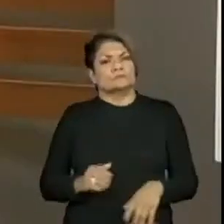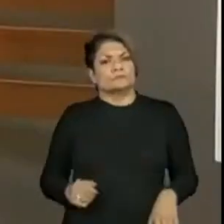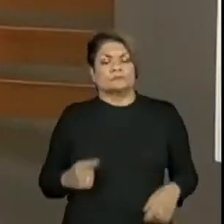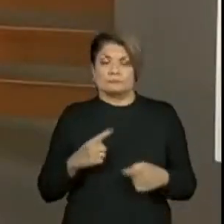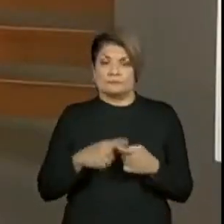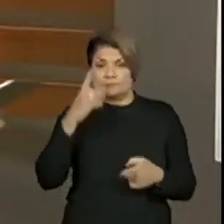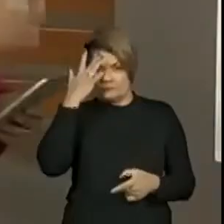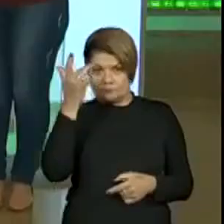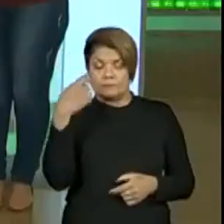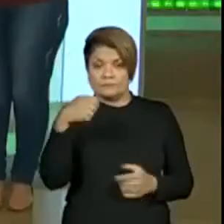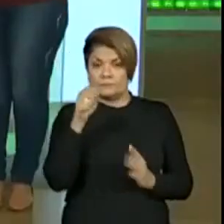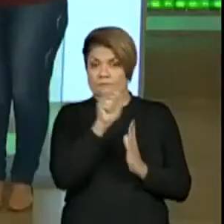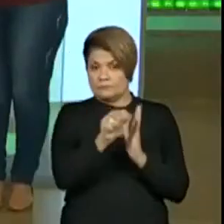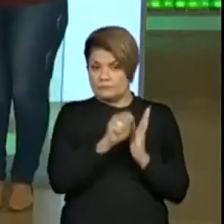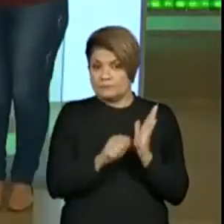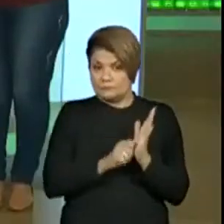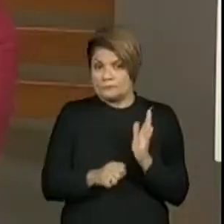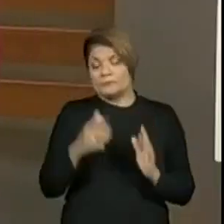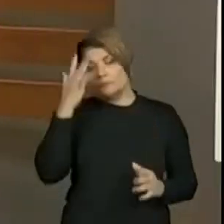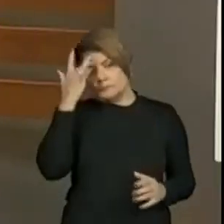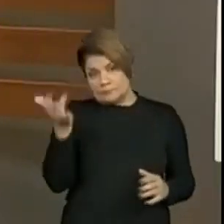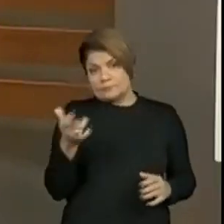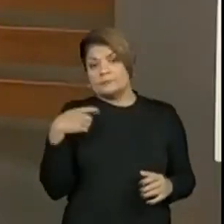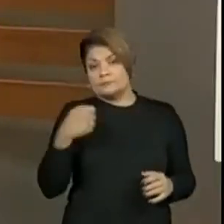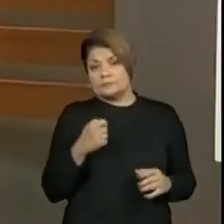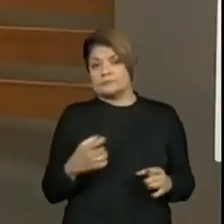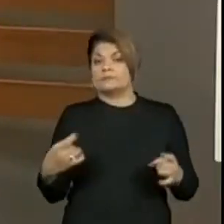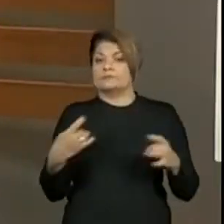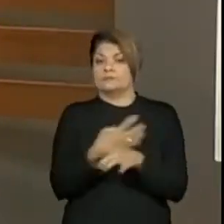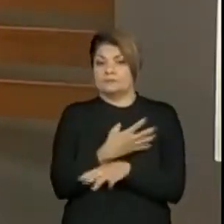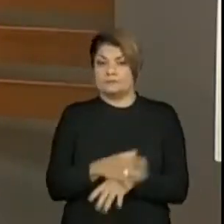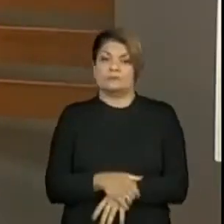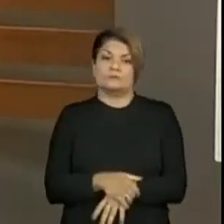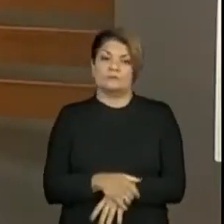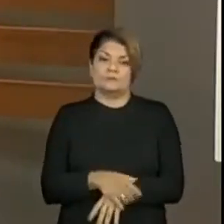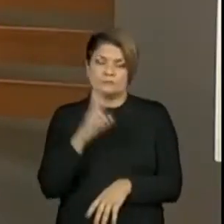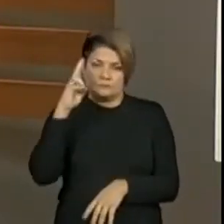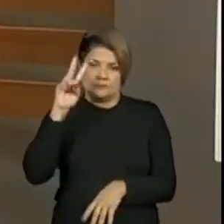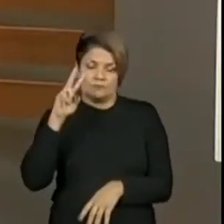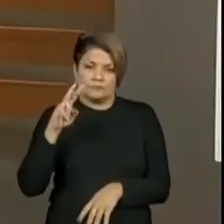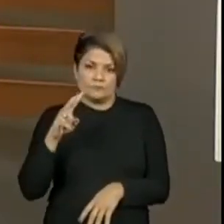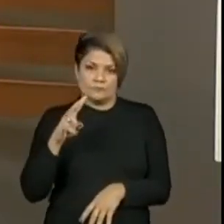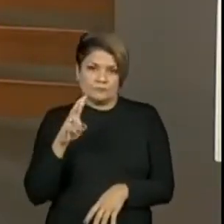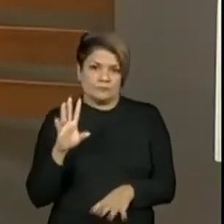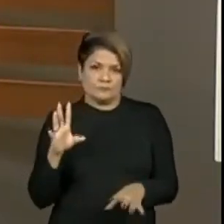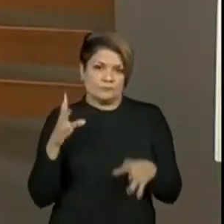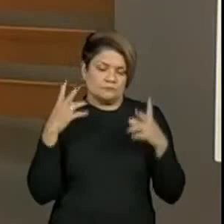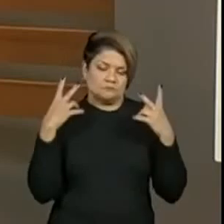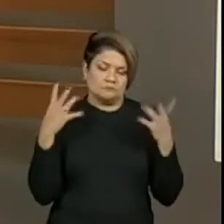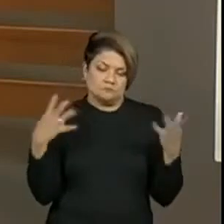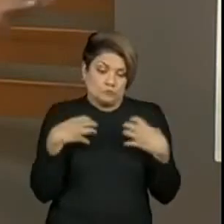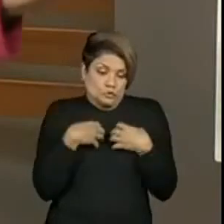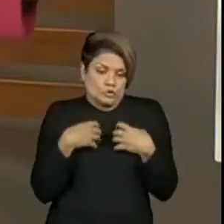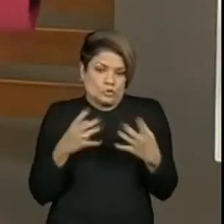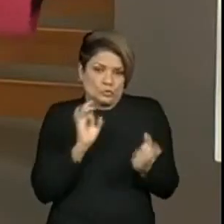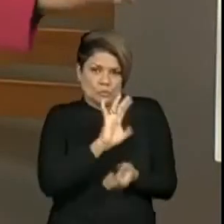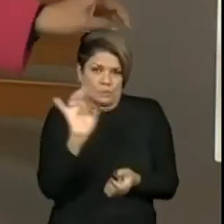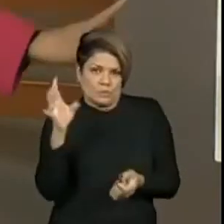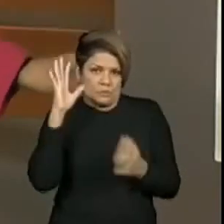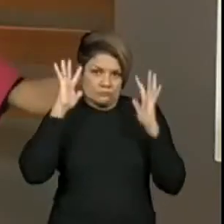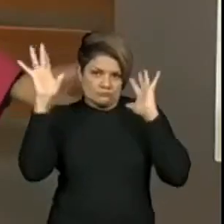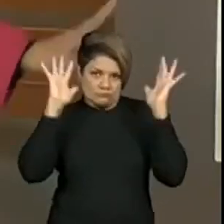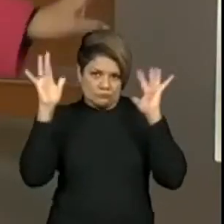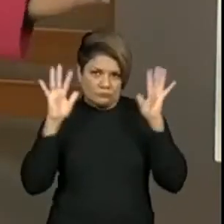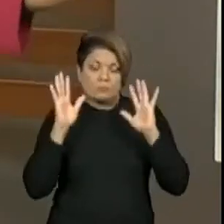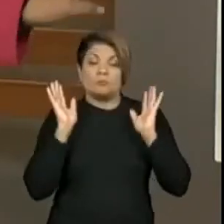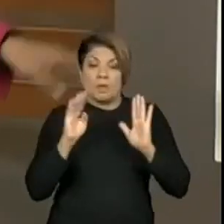fazer alguma coisa com a história. A gente vai ter que dar aquele fechamento para a história do jeito que a gente achar que a imaginação pode levar. Mas